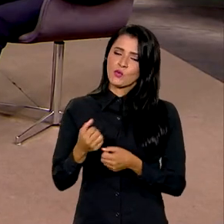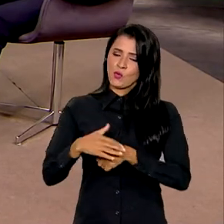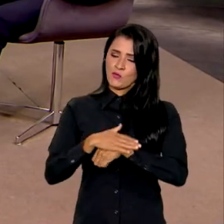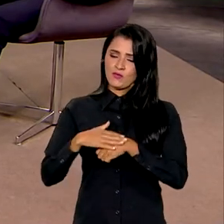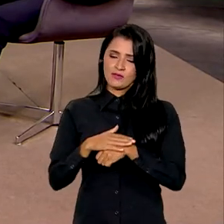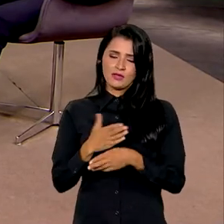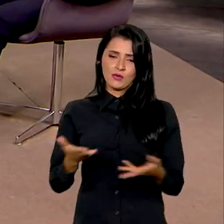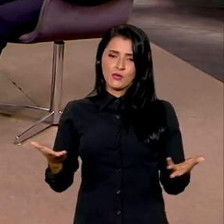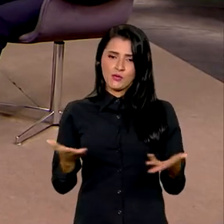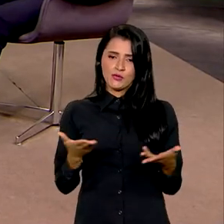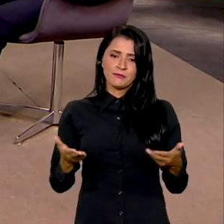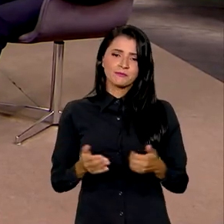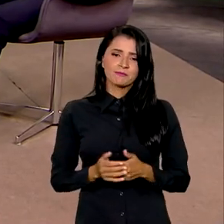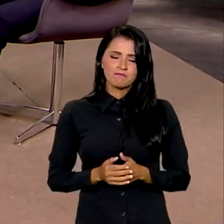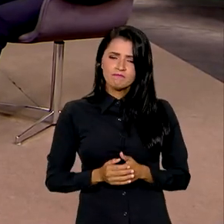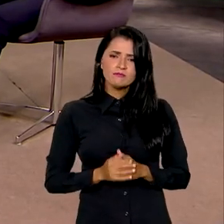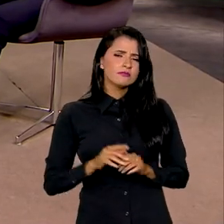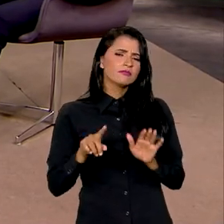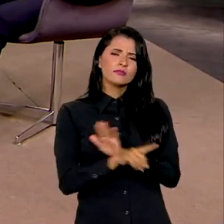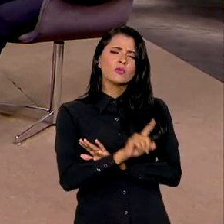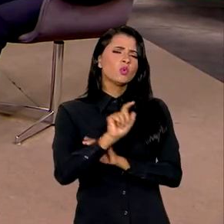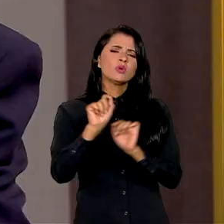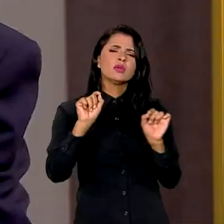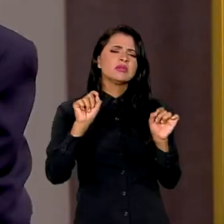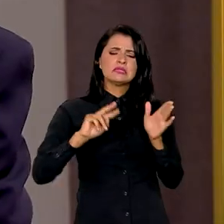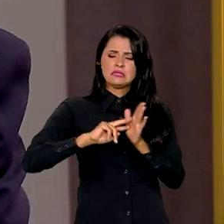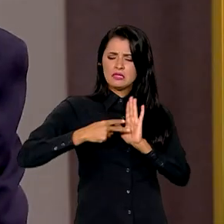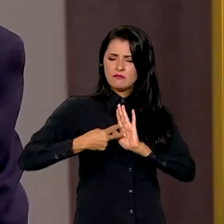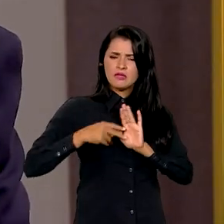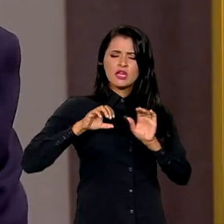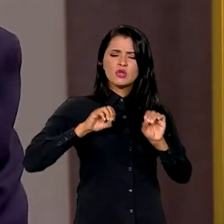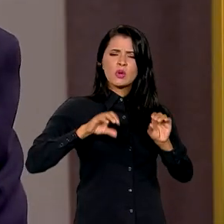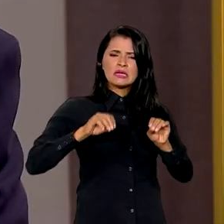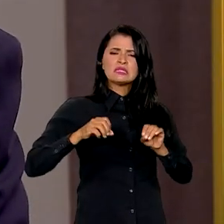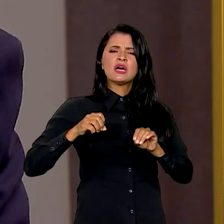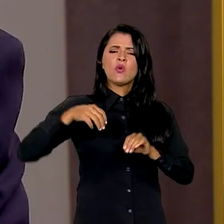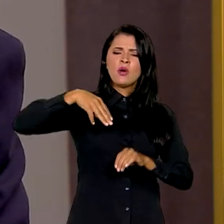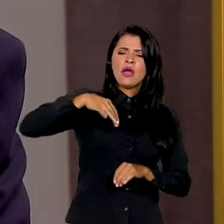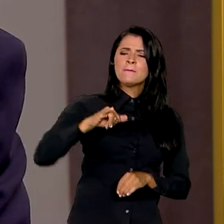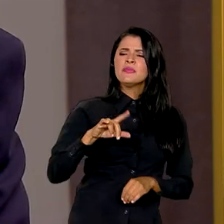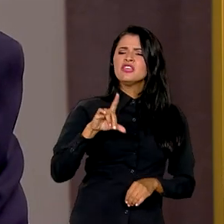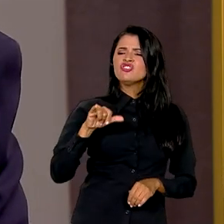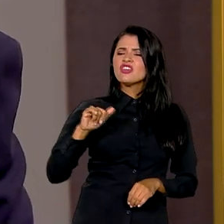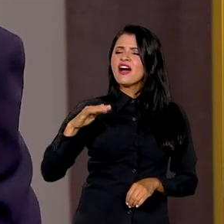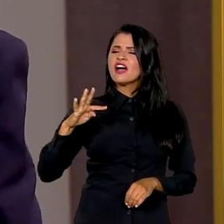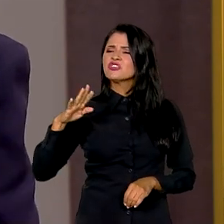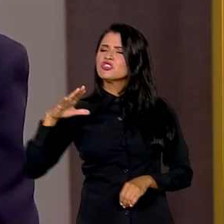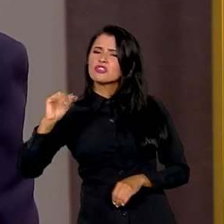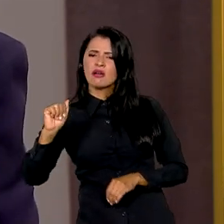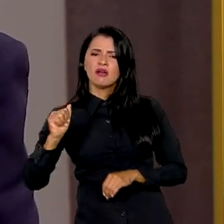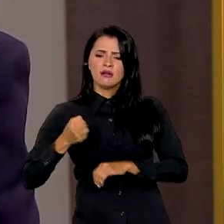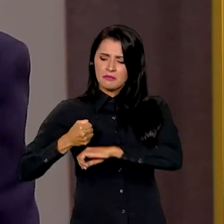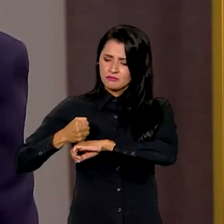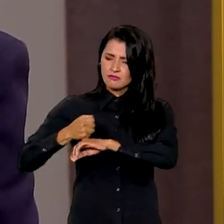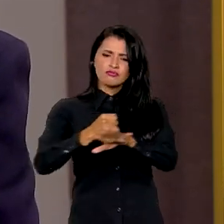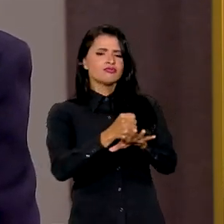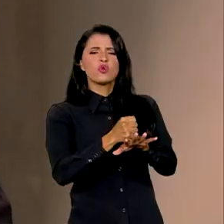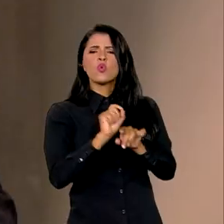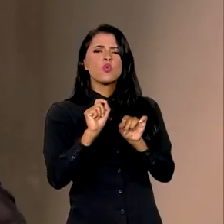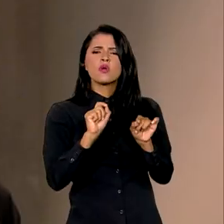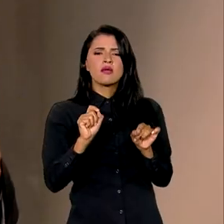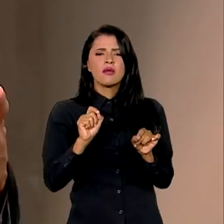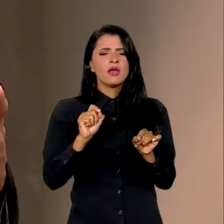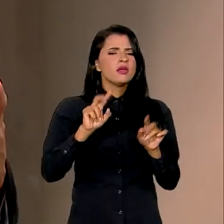começar dizendo o que é educação mediática e quais os pontos que serão tratados aí na Semana Brasileira de Educação Mediática.